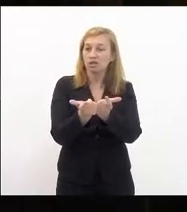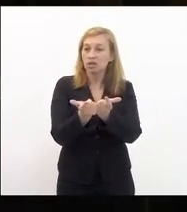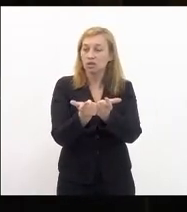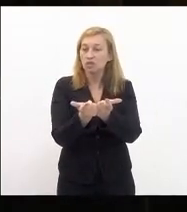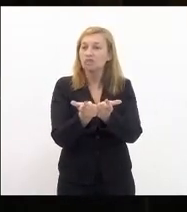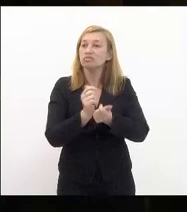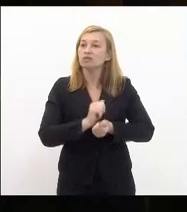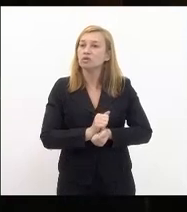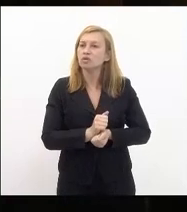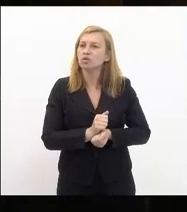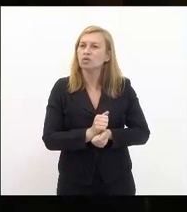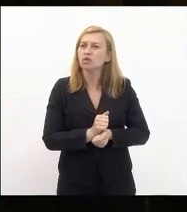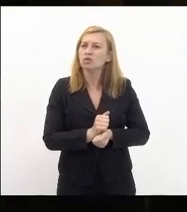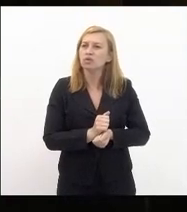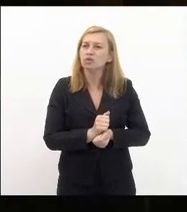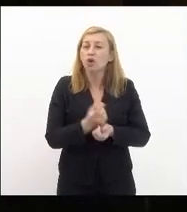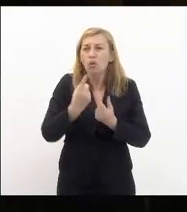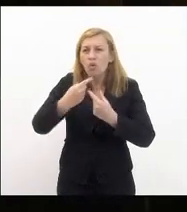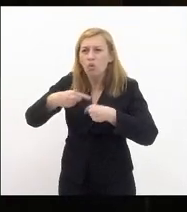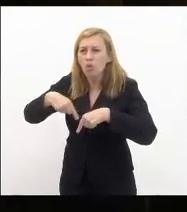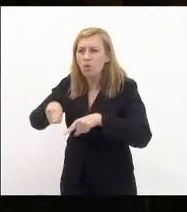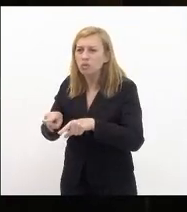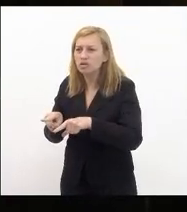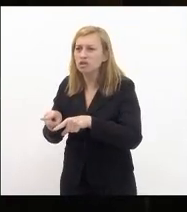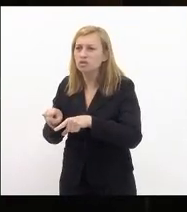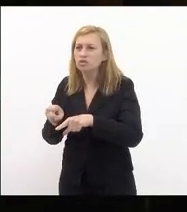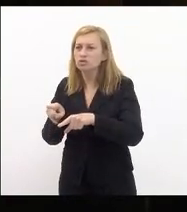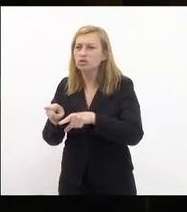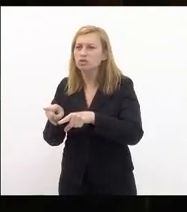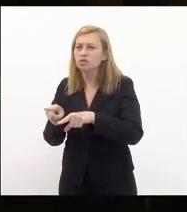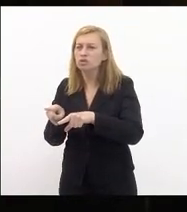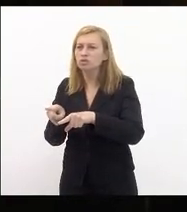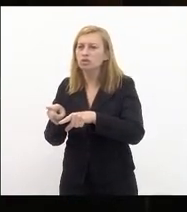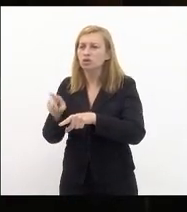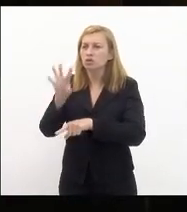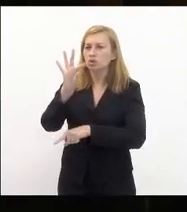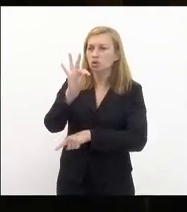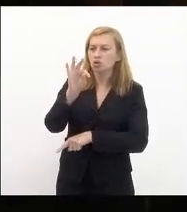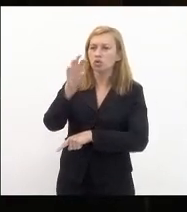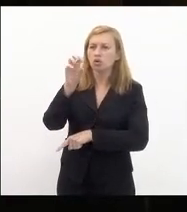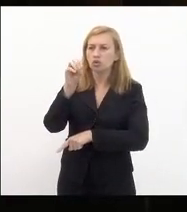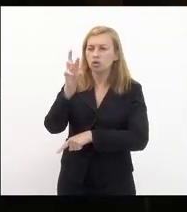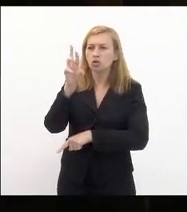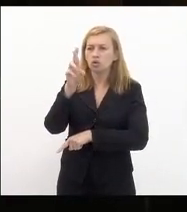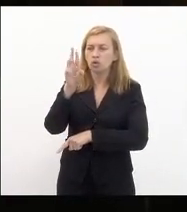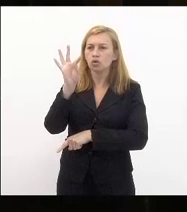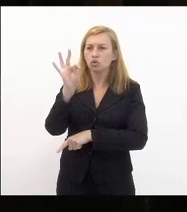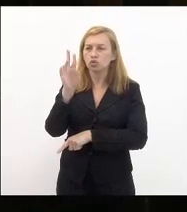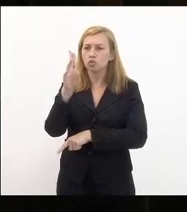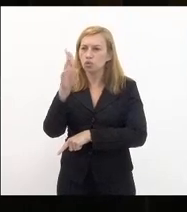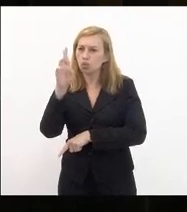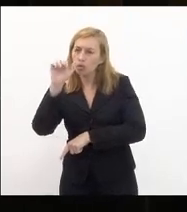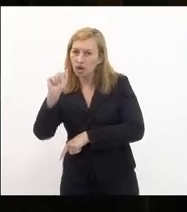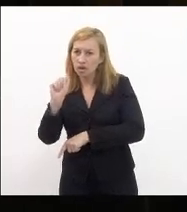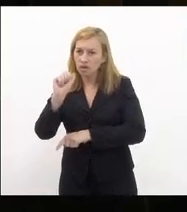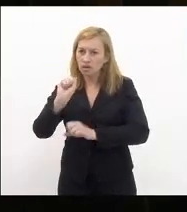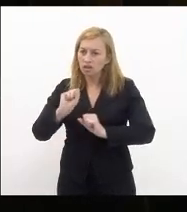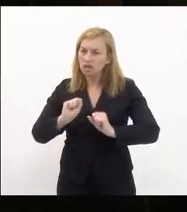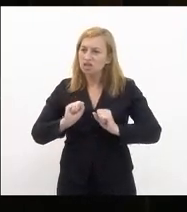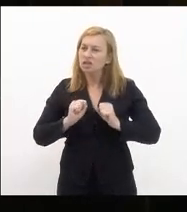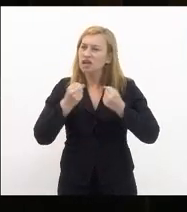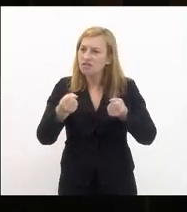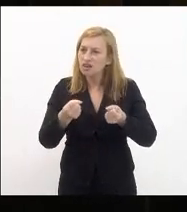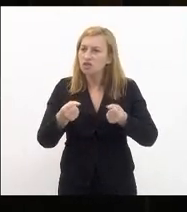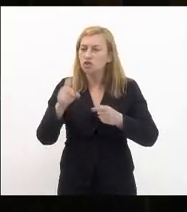a tortura que faz a defesa dos direitos humanos